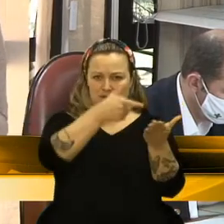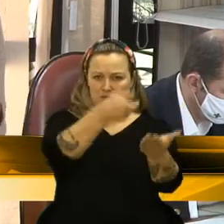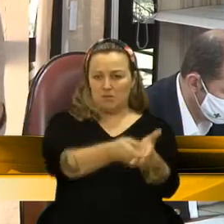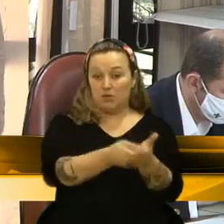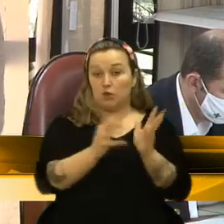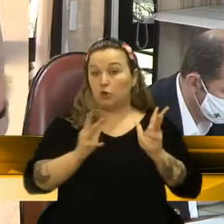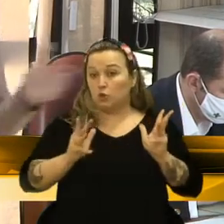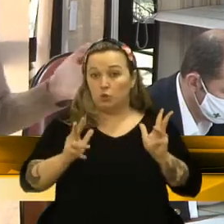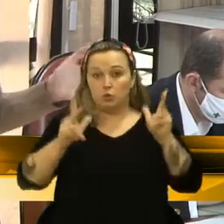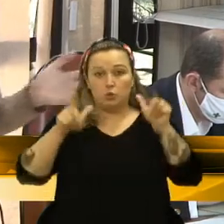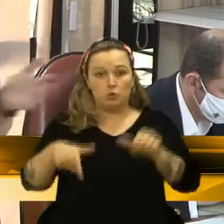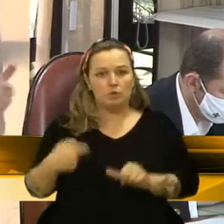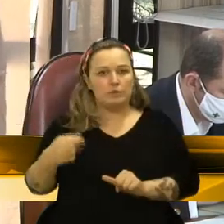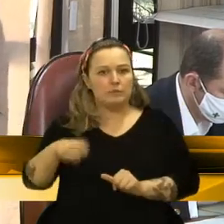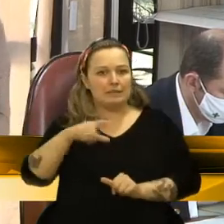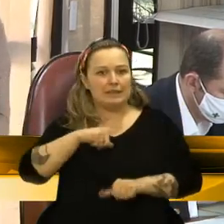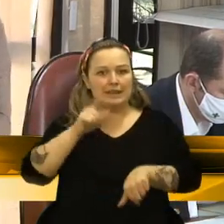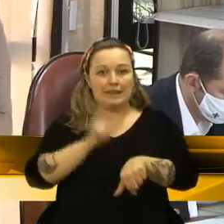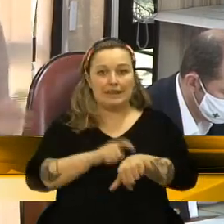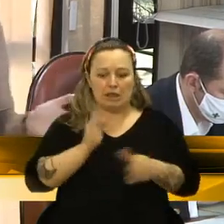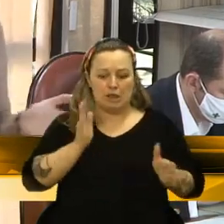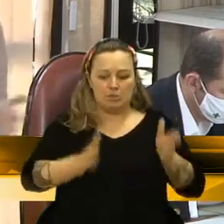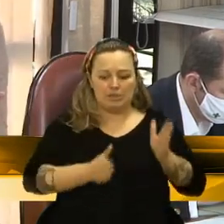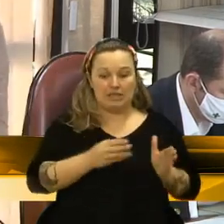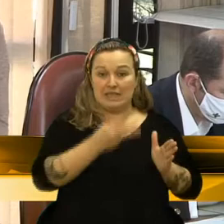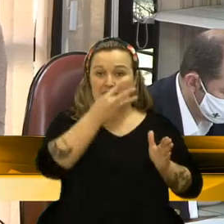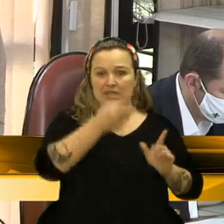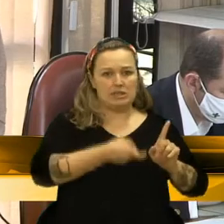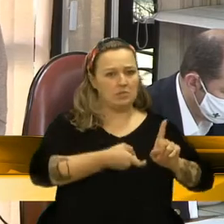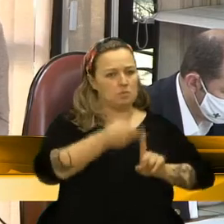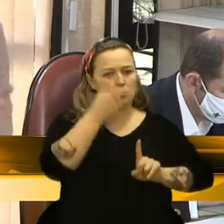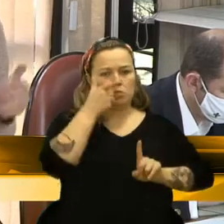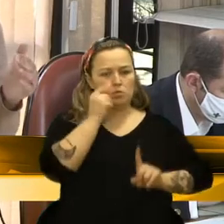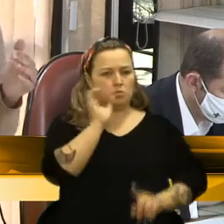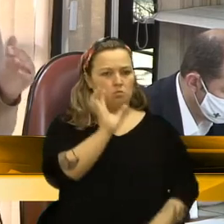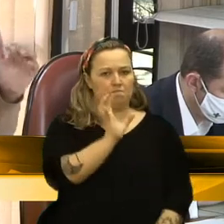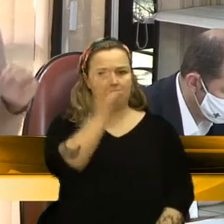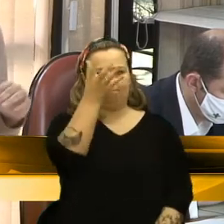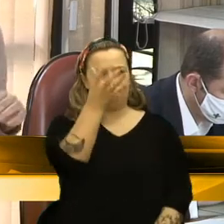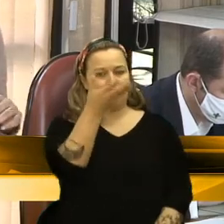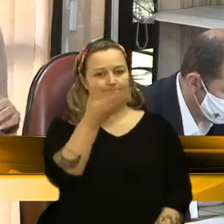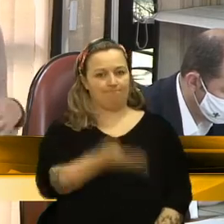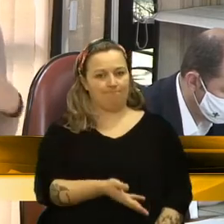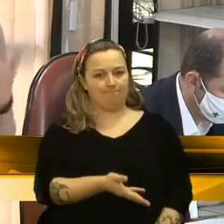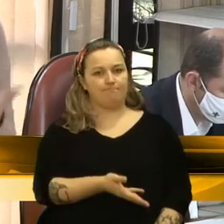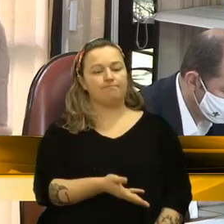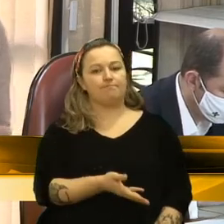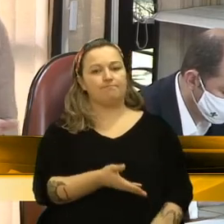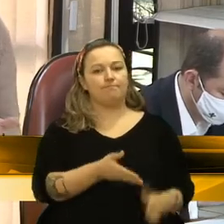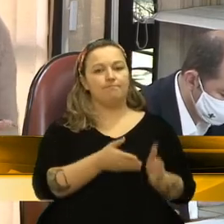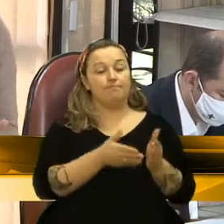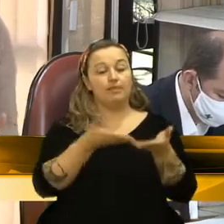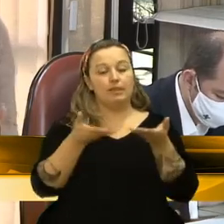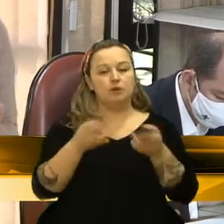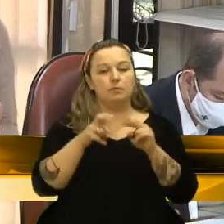e que em três meses a gente não conseguiria resolver. E aí passaria, então, a pagar,